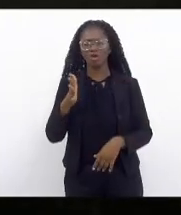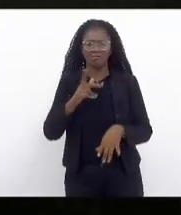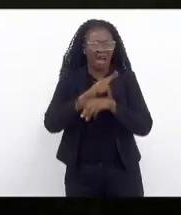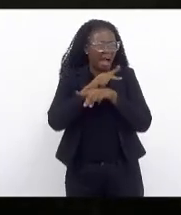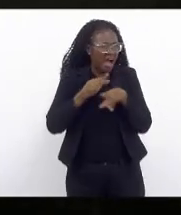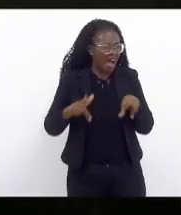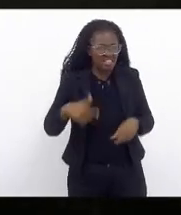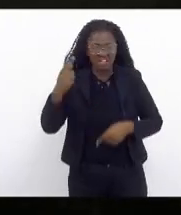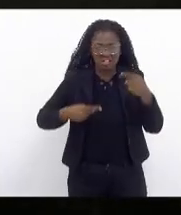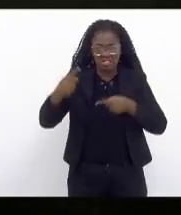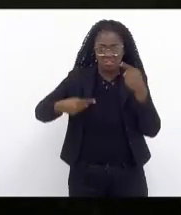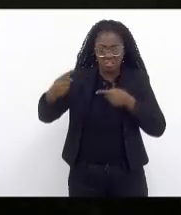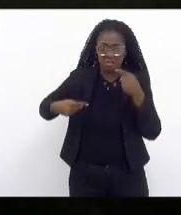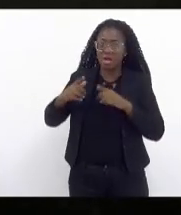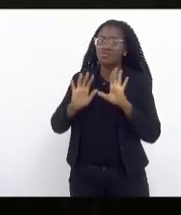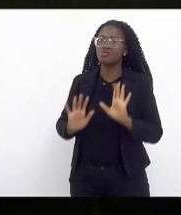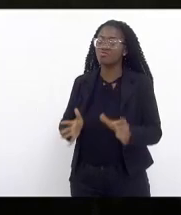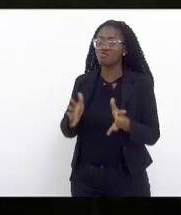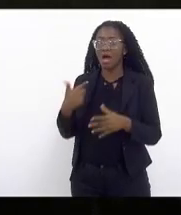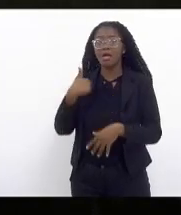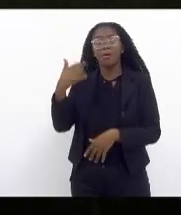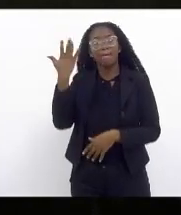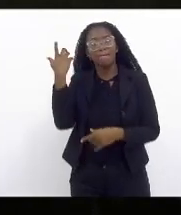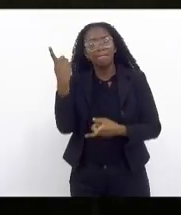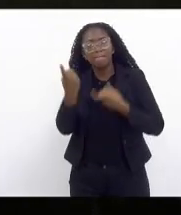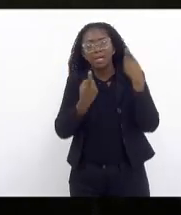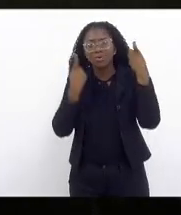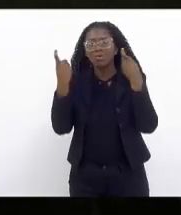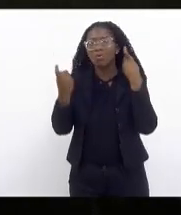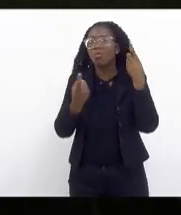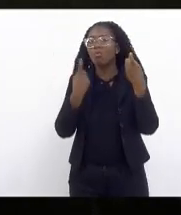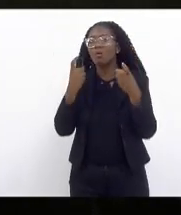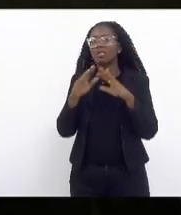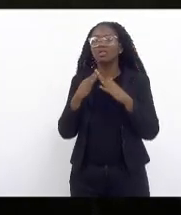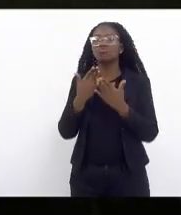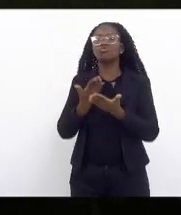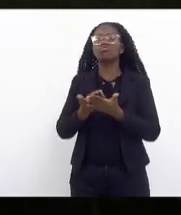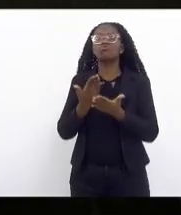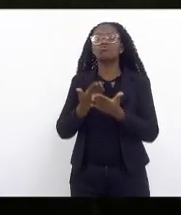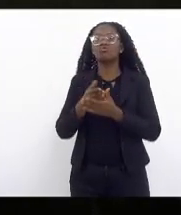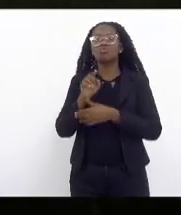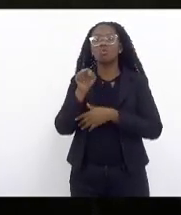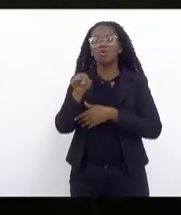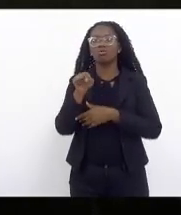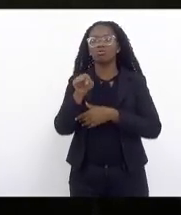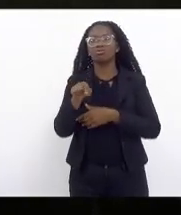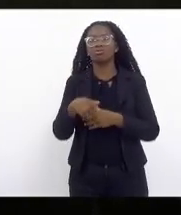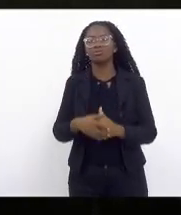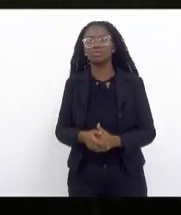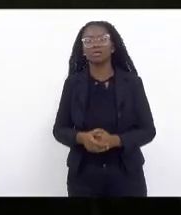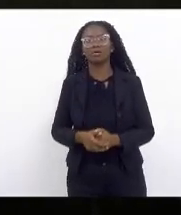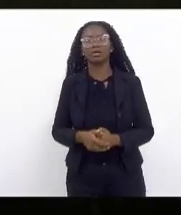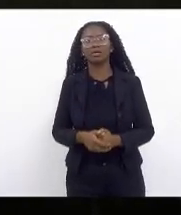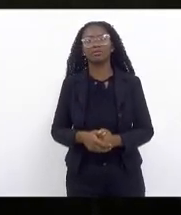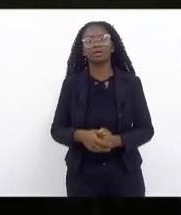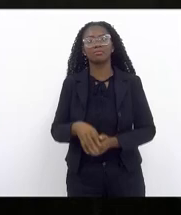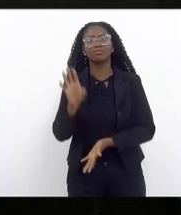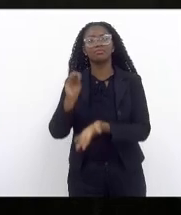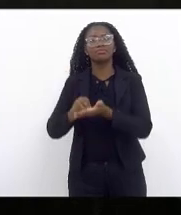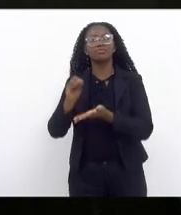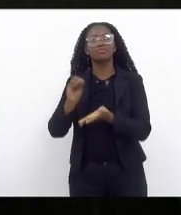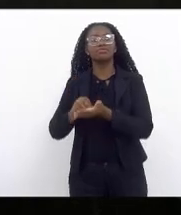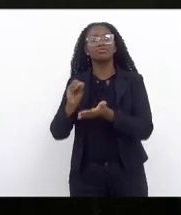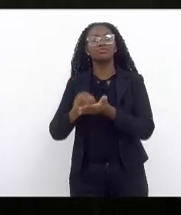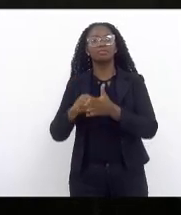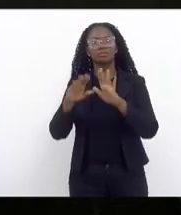vezes na casa muito preocupada com a questão das escolas ou melhor da falta de